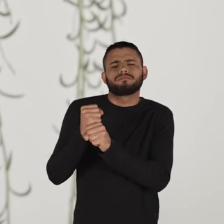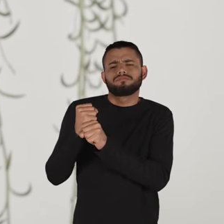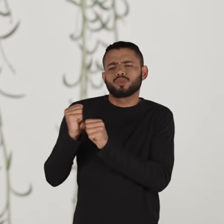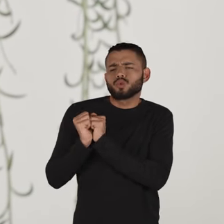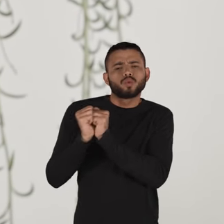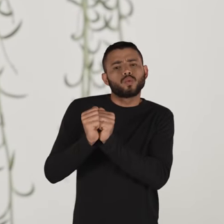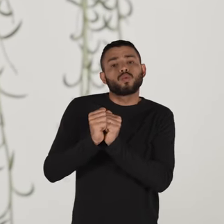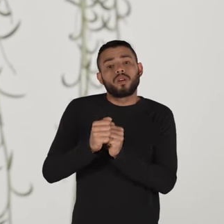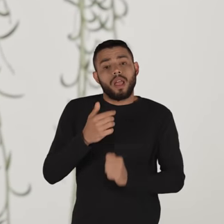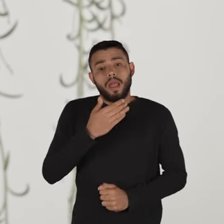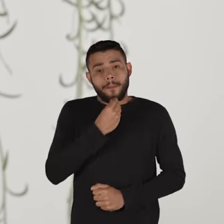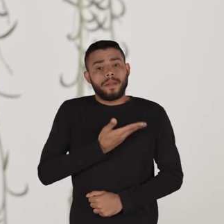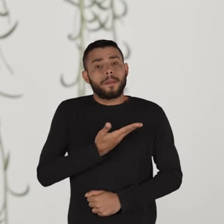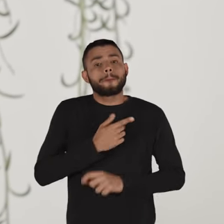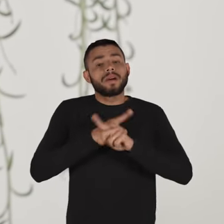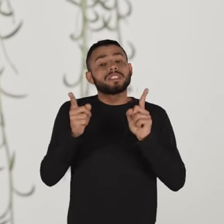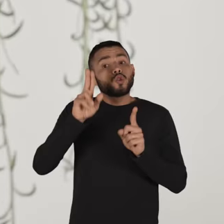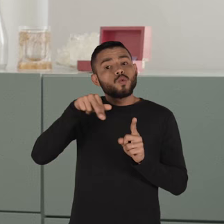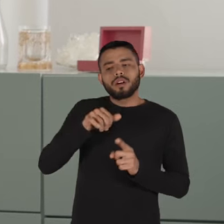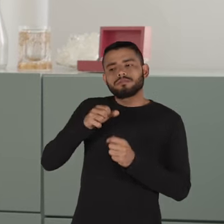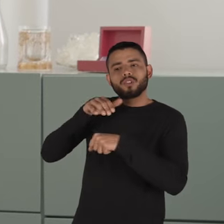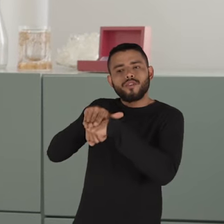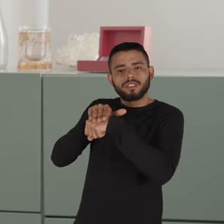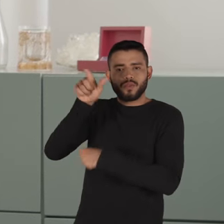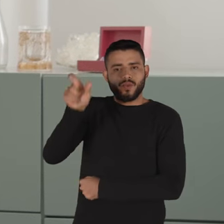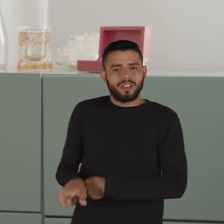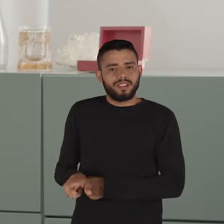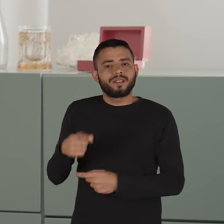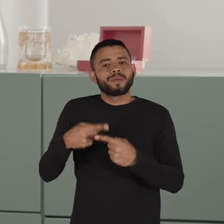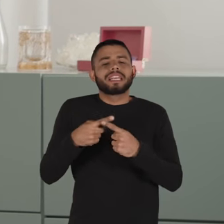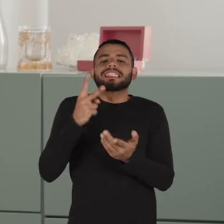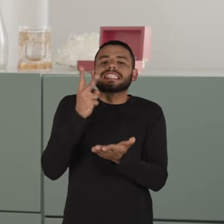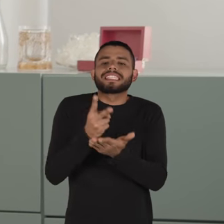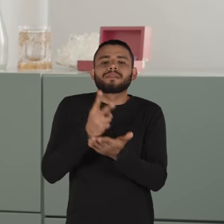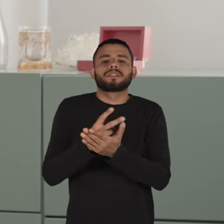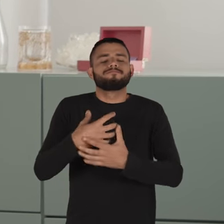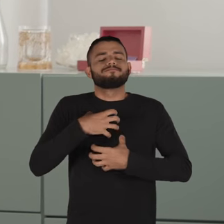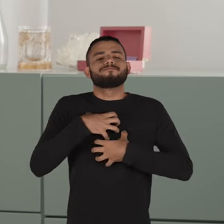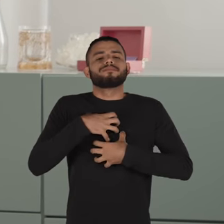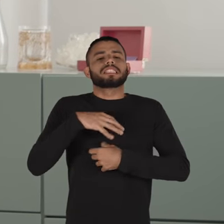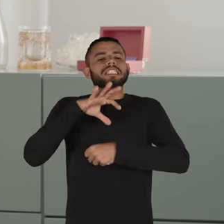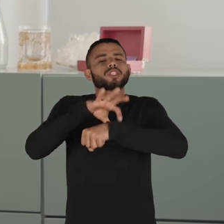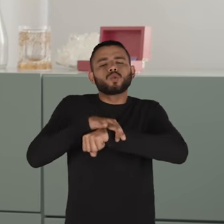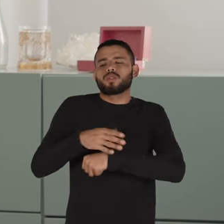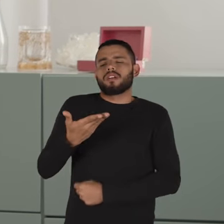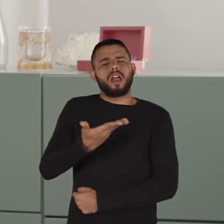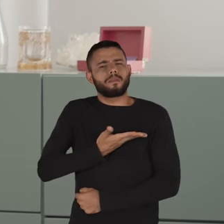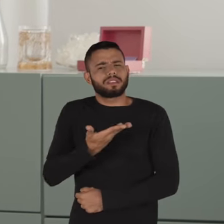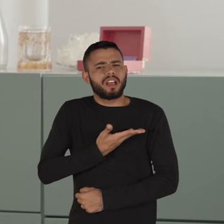um amigo e nunca ter se aberto efetivamente para eles, simplesmente porque você se mantém numa faixa segura de